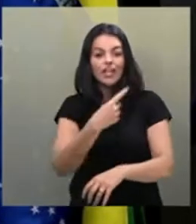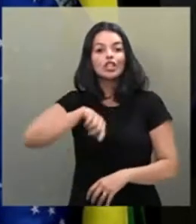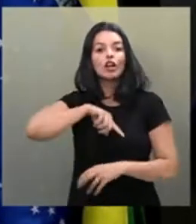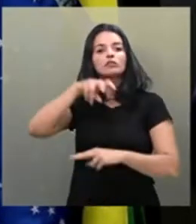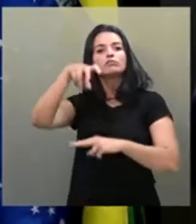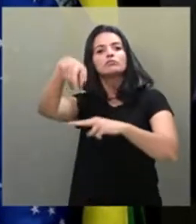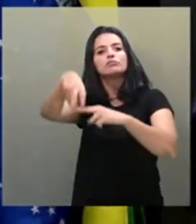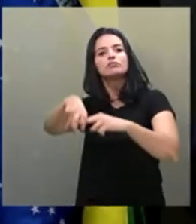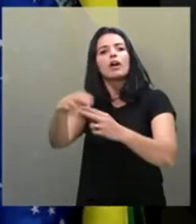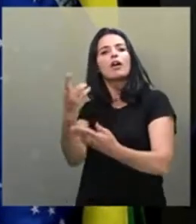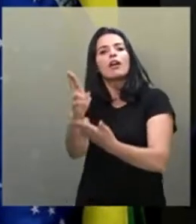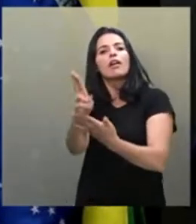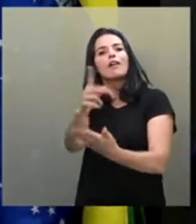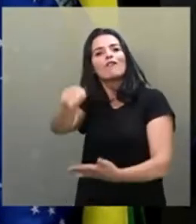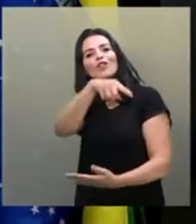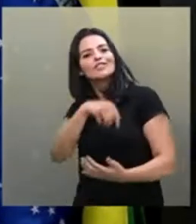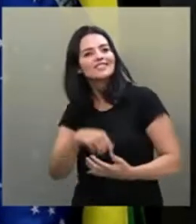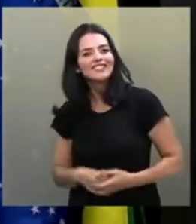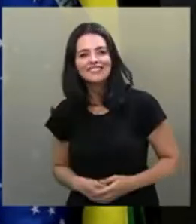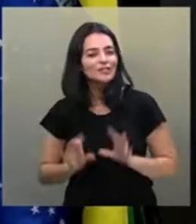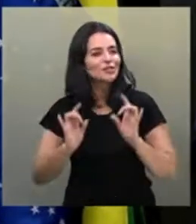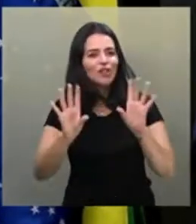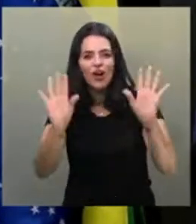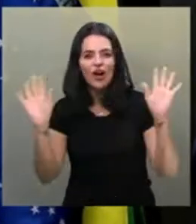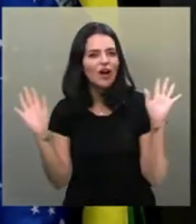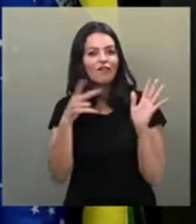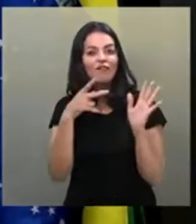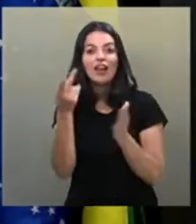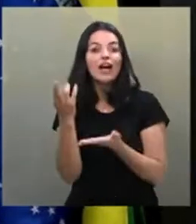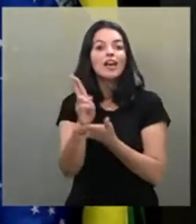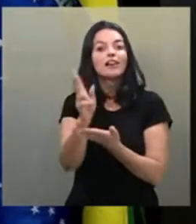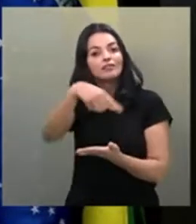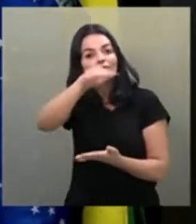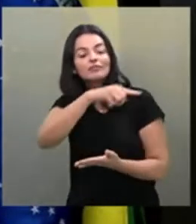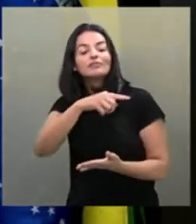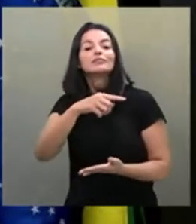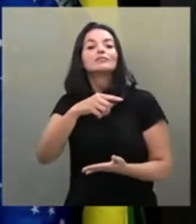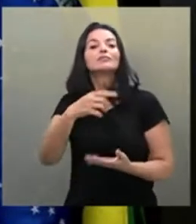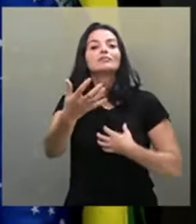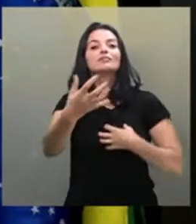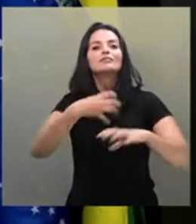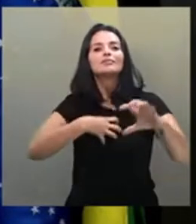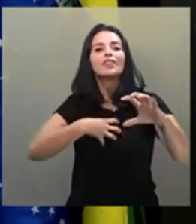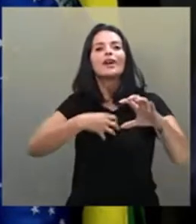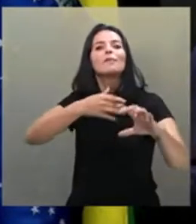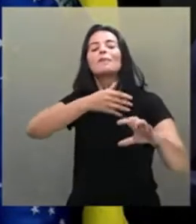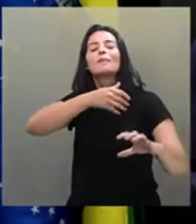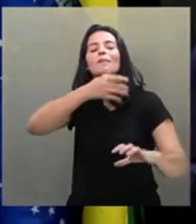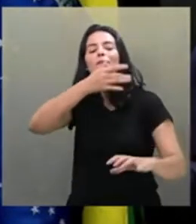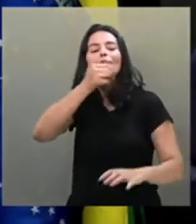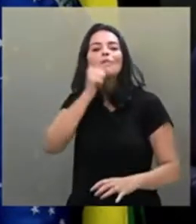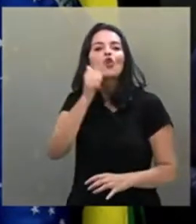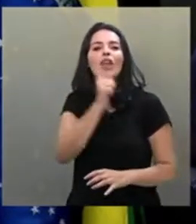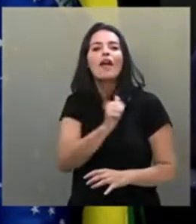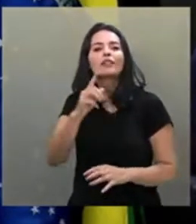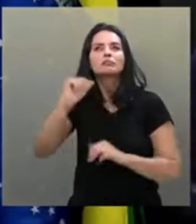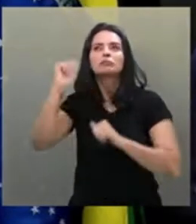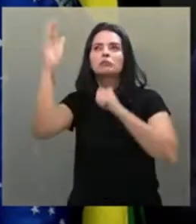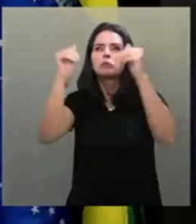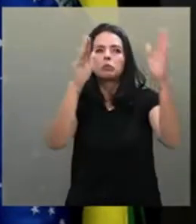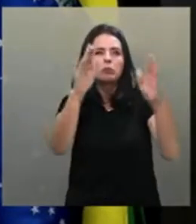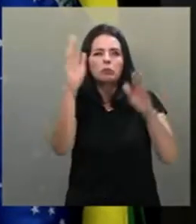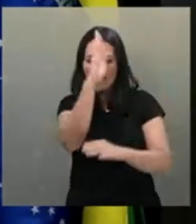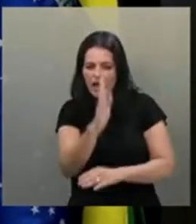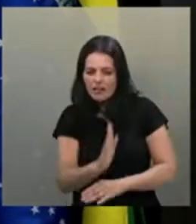representando vocês, podendo falar em nome de vocês, em nome das milhões de mulheres anônimas desse Brasil.